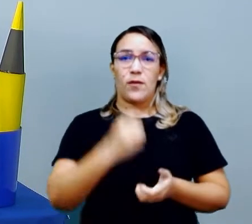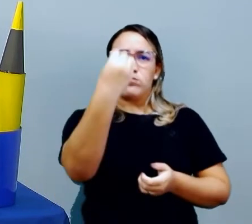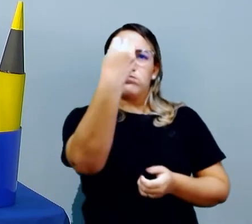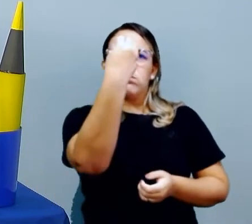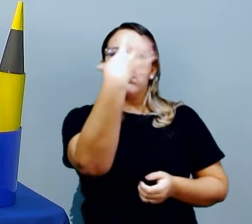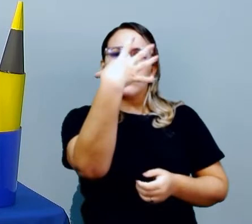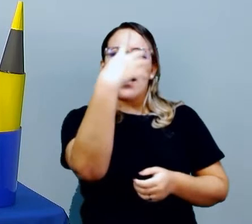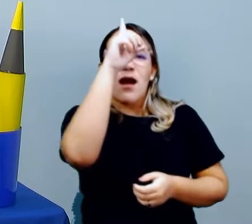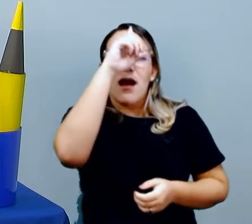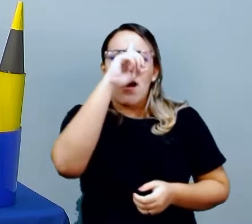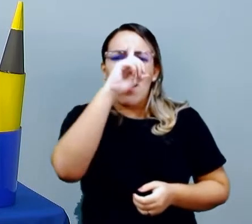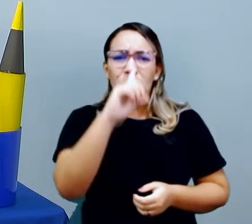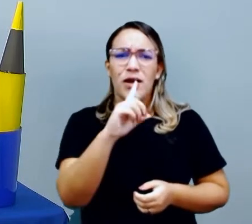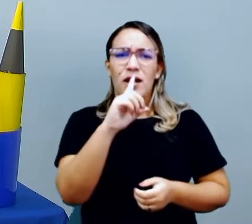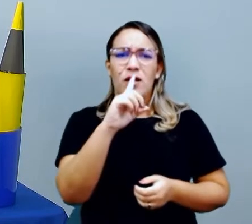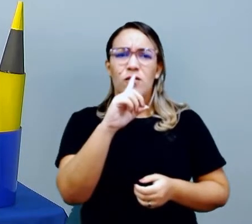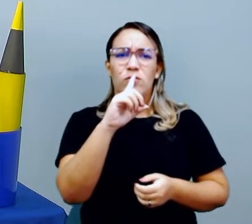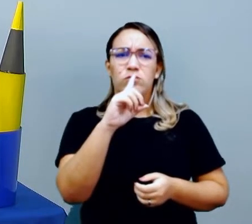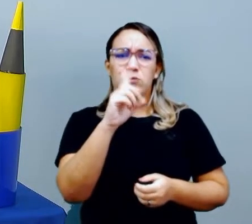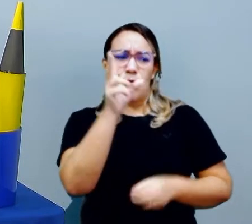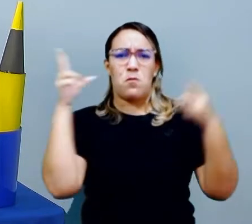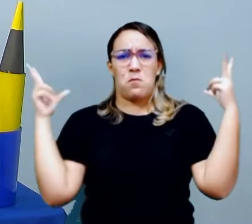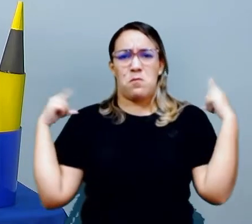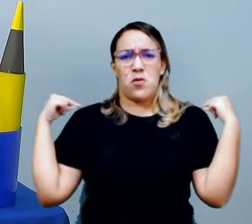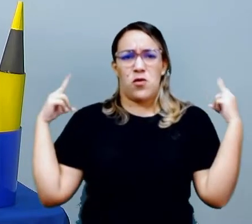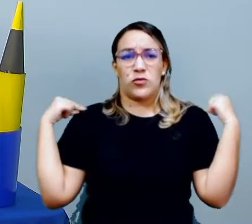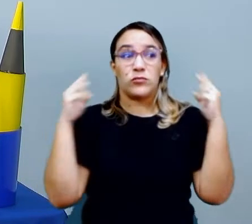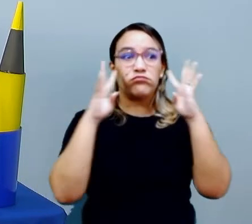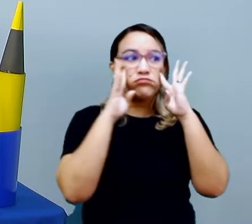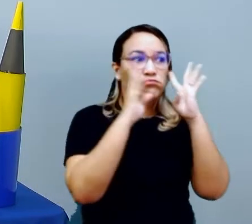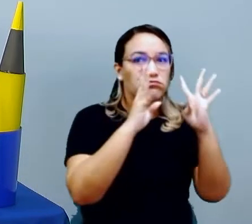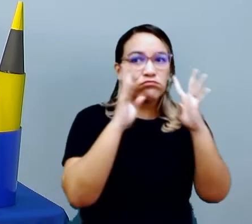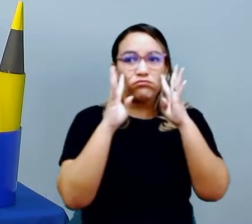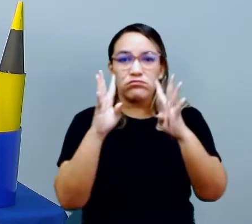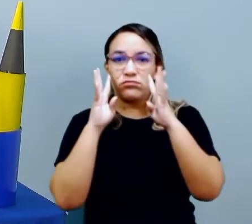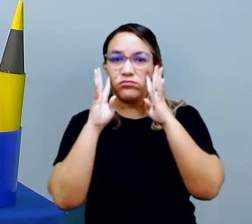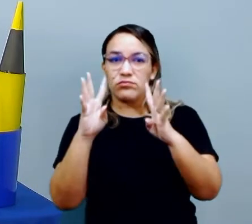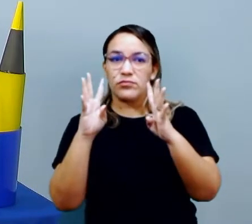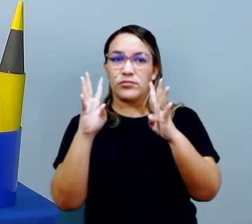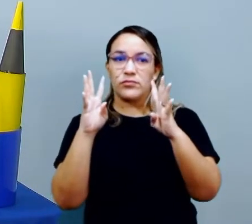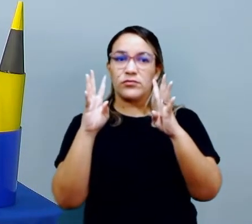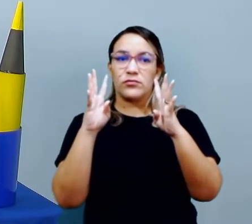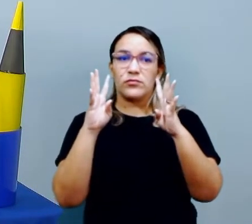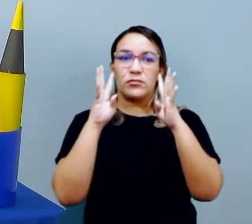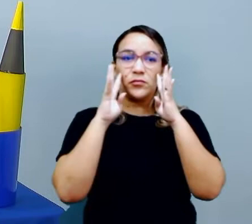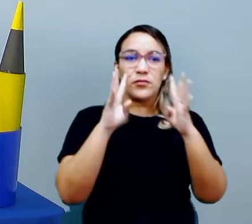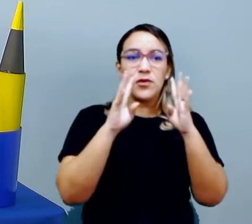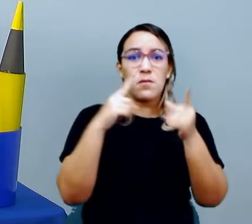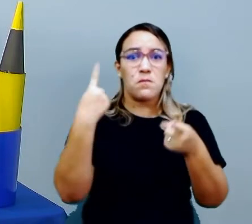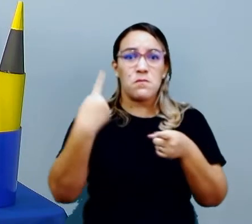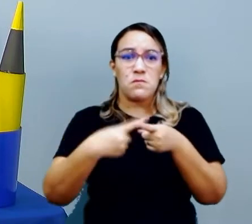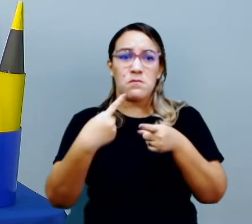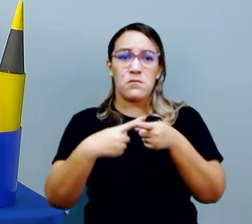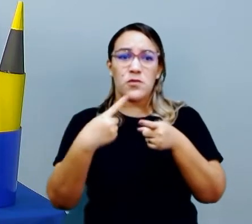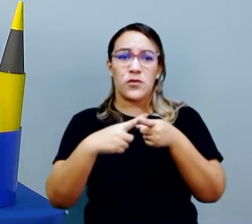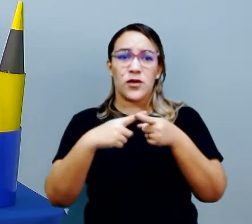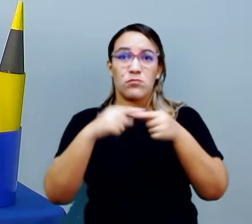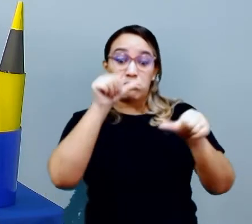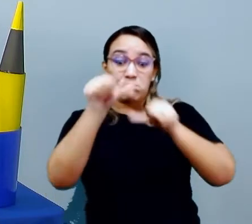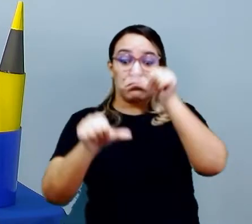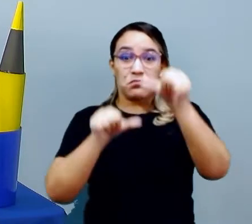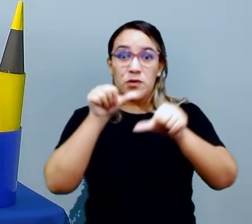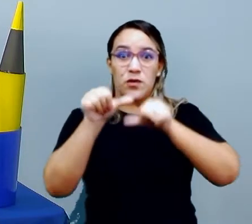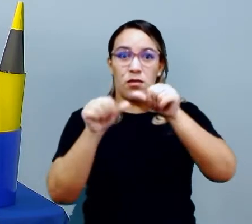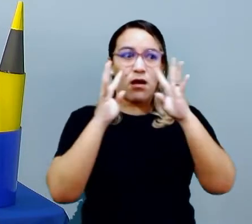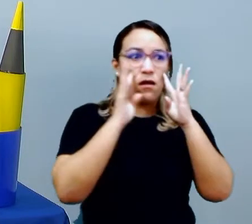amarela quando acende, é que os motoristas precisam ter atenção, tá? É atenção porque o semáforo vai mudar